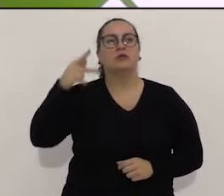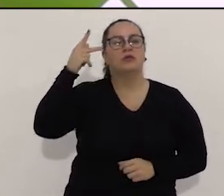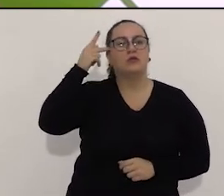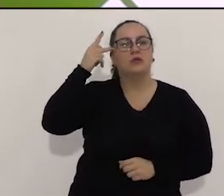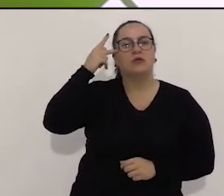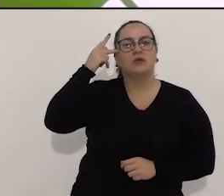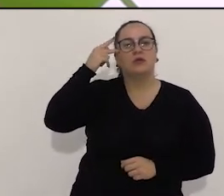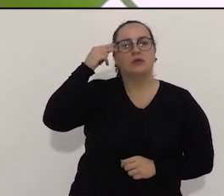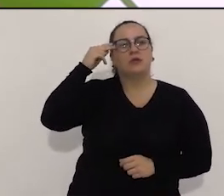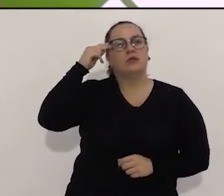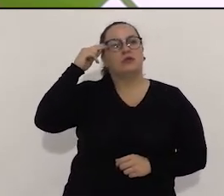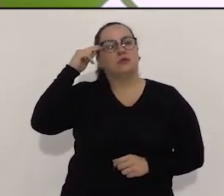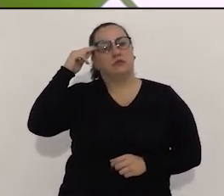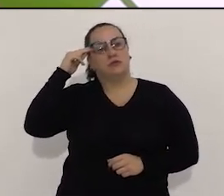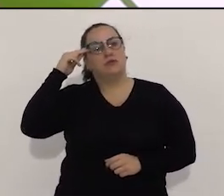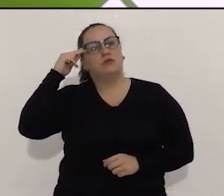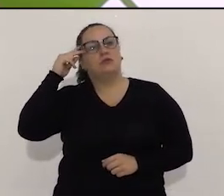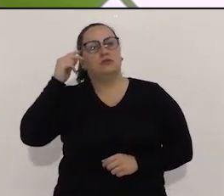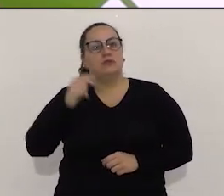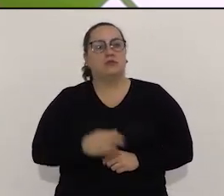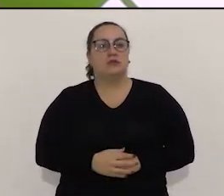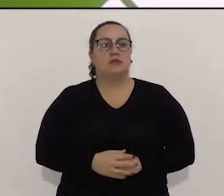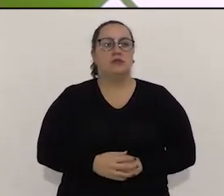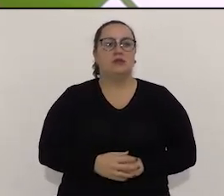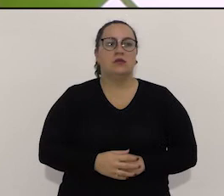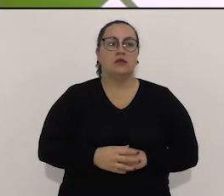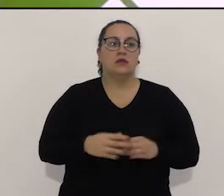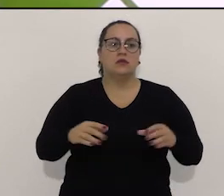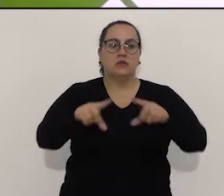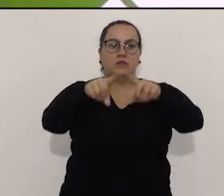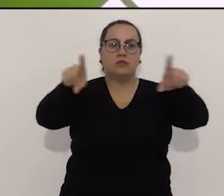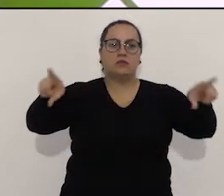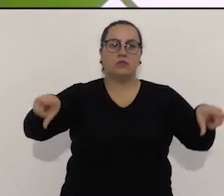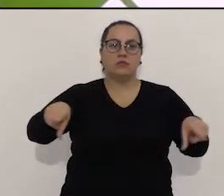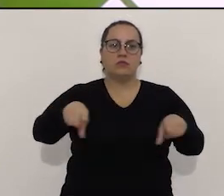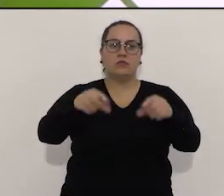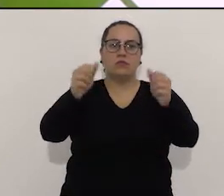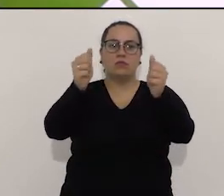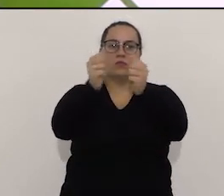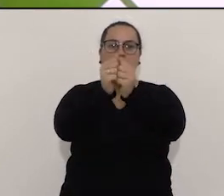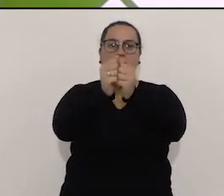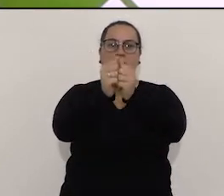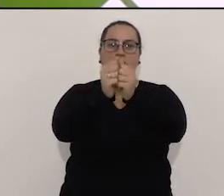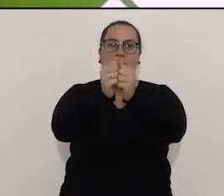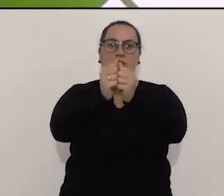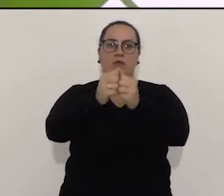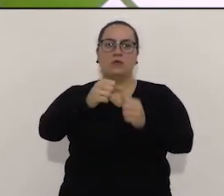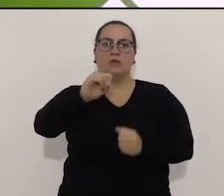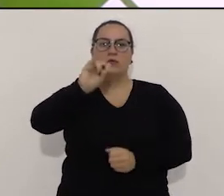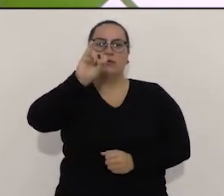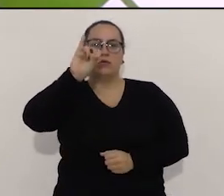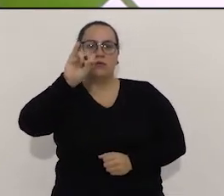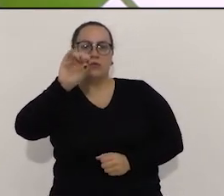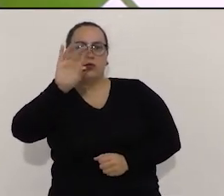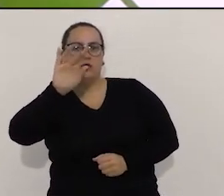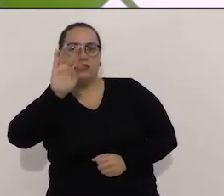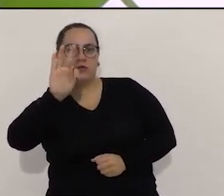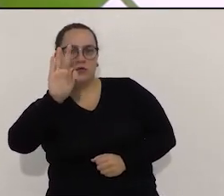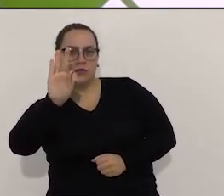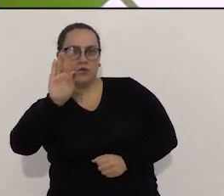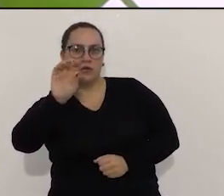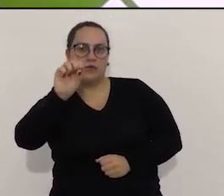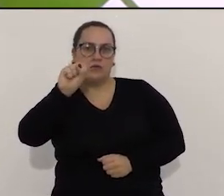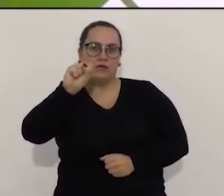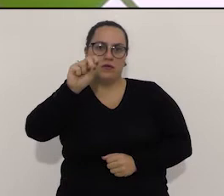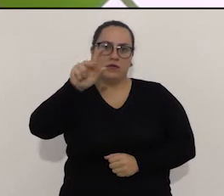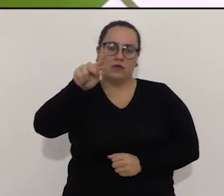poliesportiva de primeira qualidade ali no Instituto Federal. Eu quero me aproximar do Instituto Federal. Tenho uma parceria lá com o meu xará, Sebastião. E